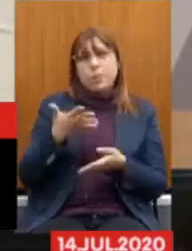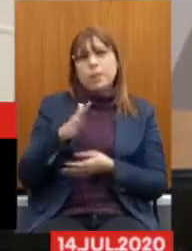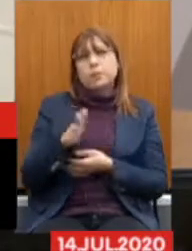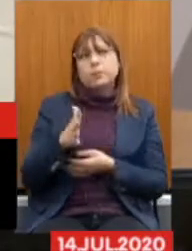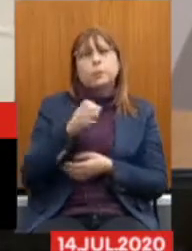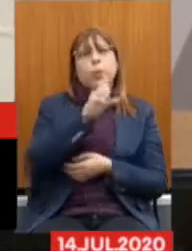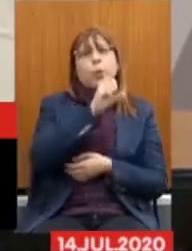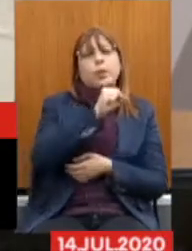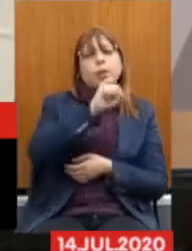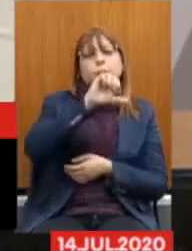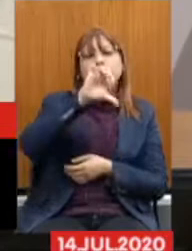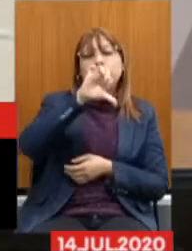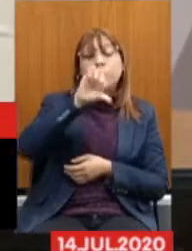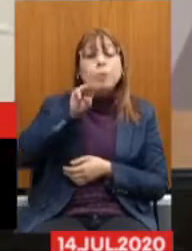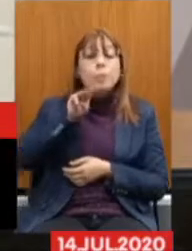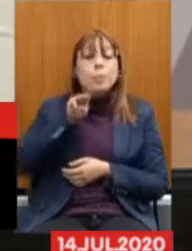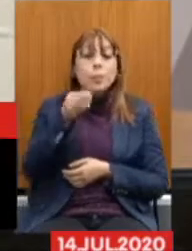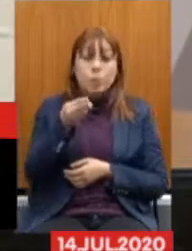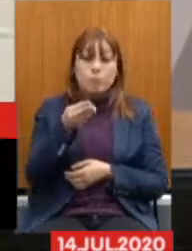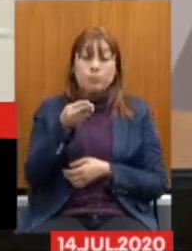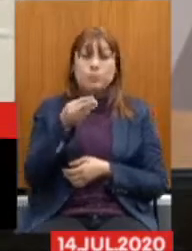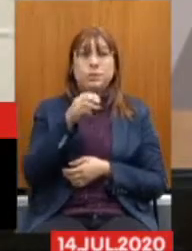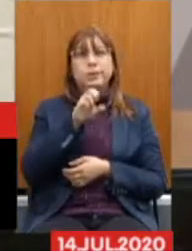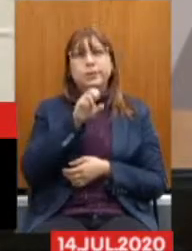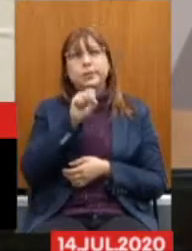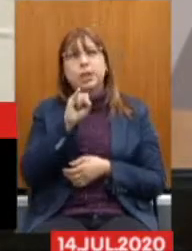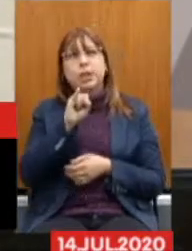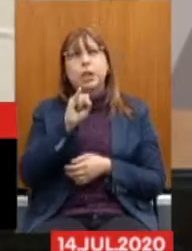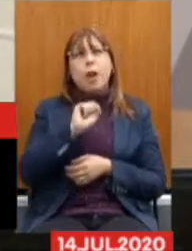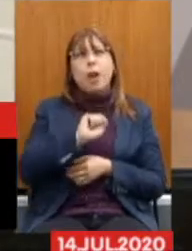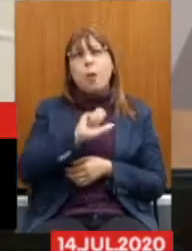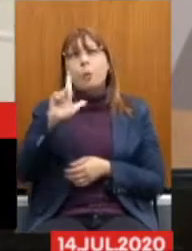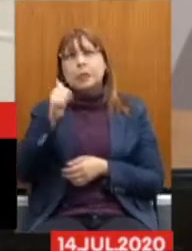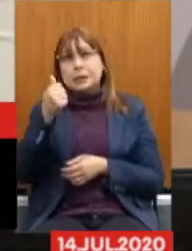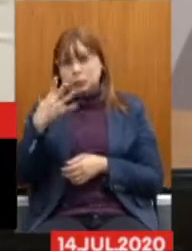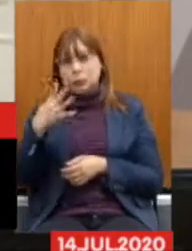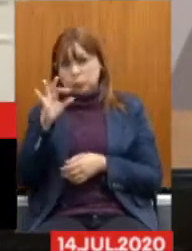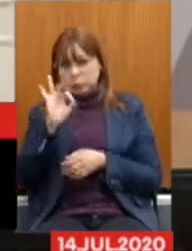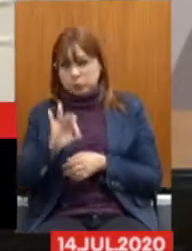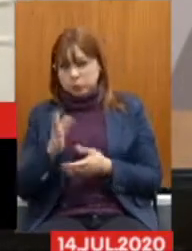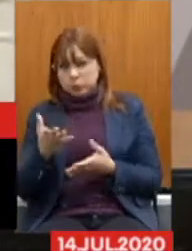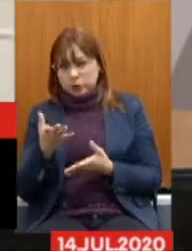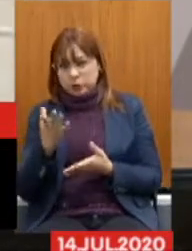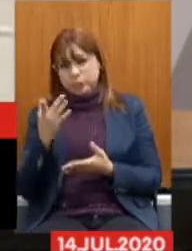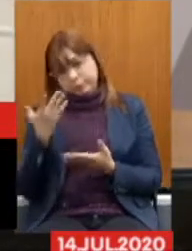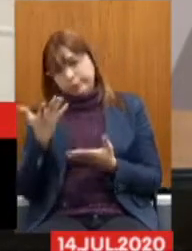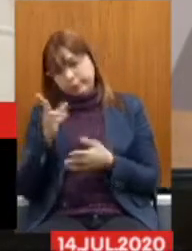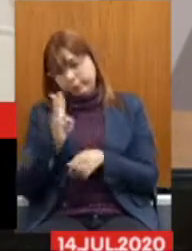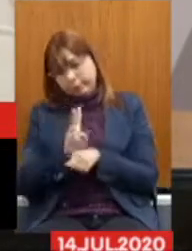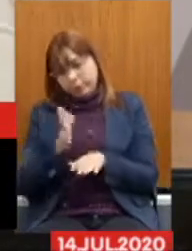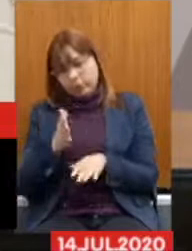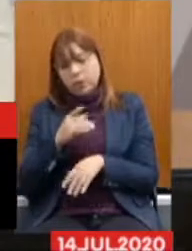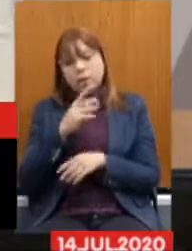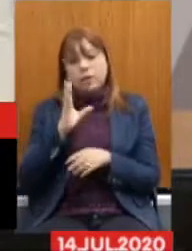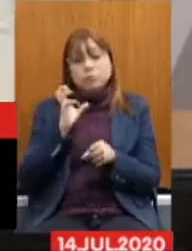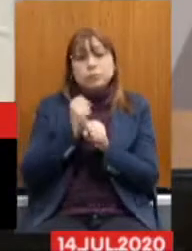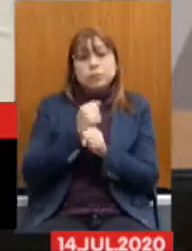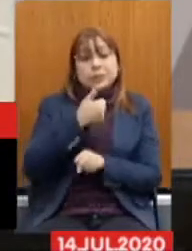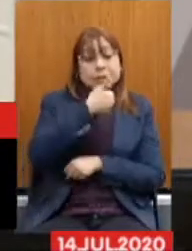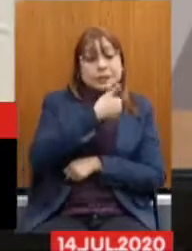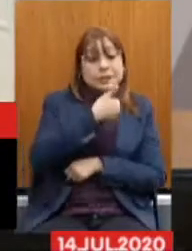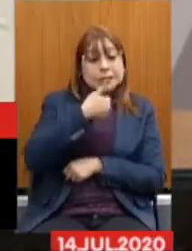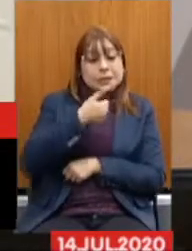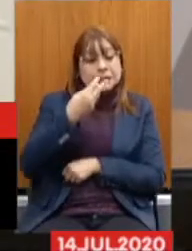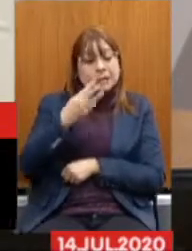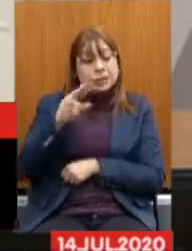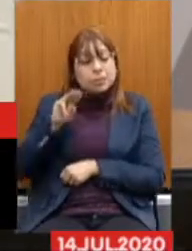89 milhões E se a gente Aumentar Para 14% Que é a média Final esperada Dá 113 milhões